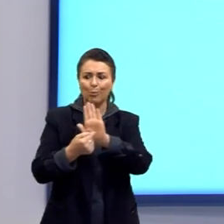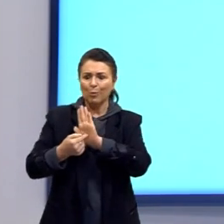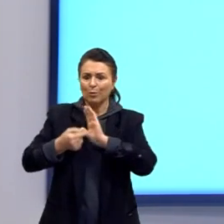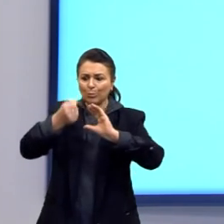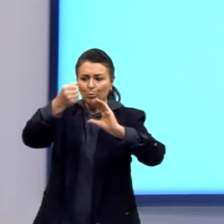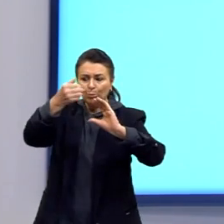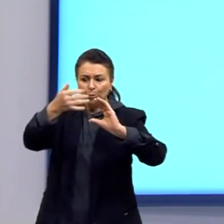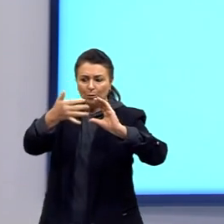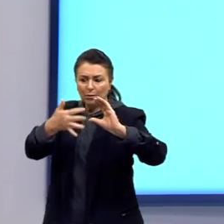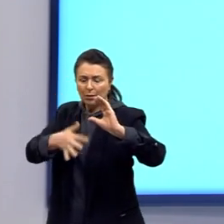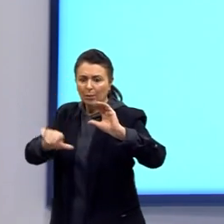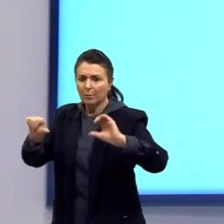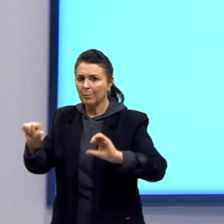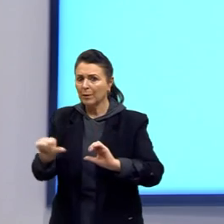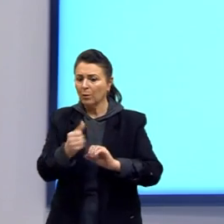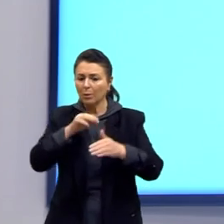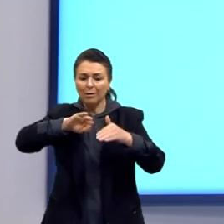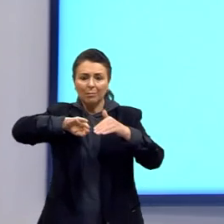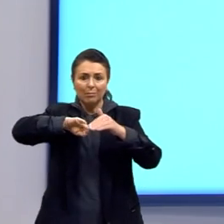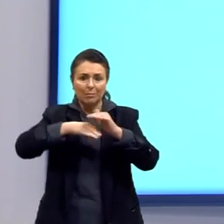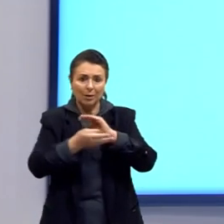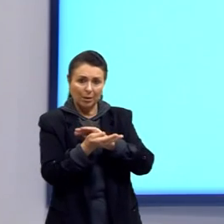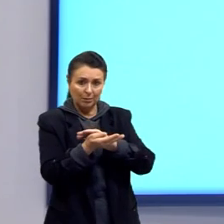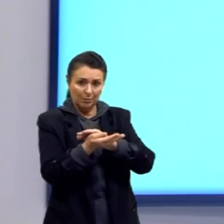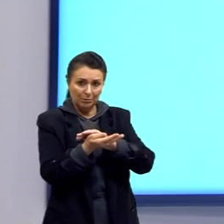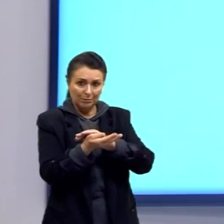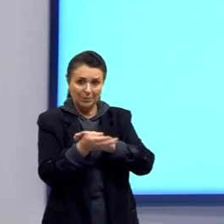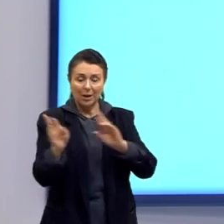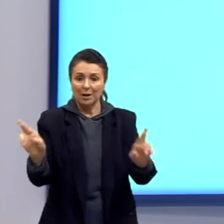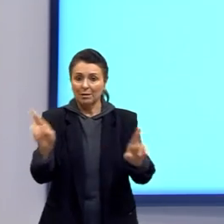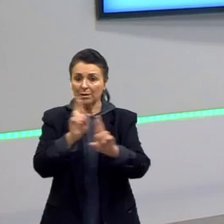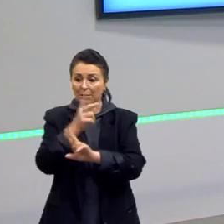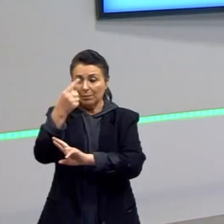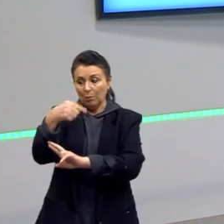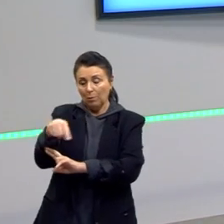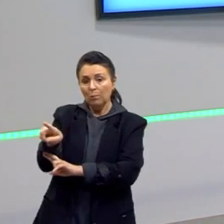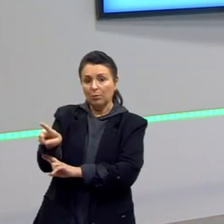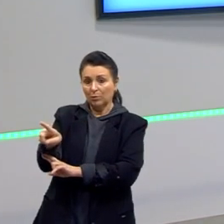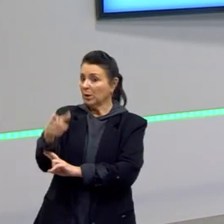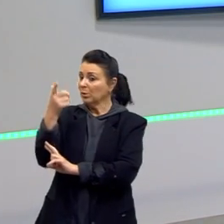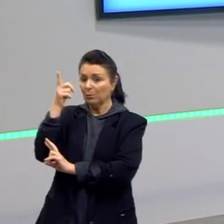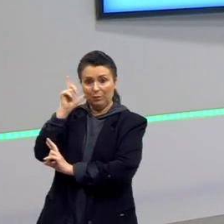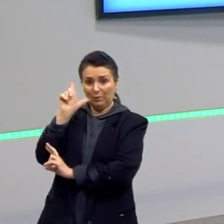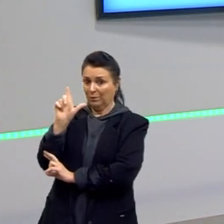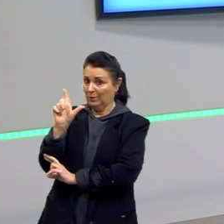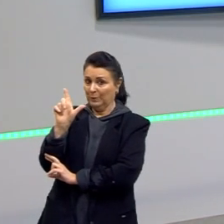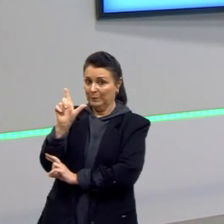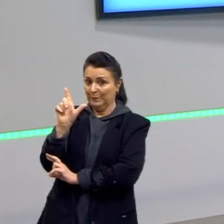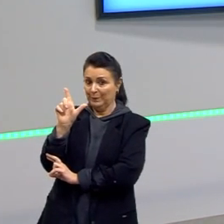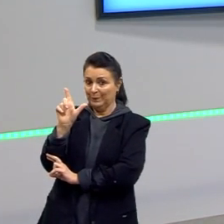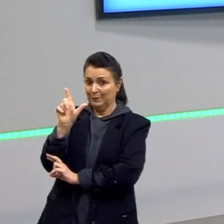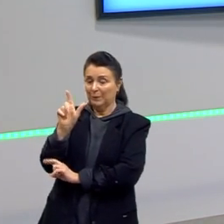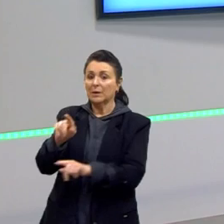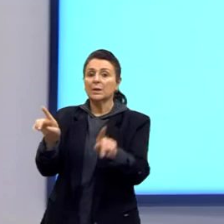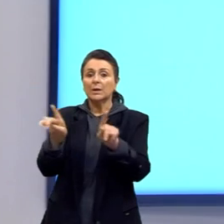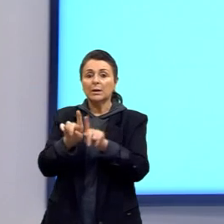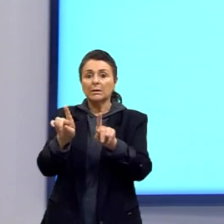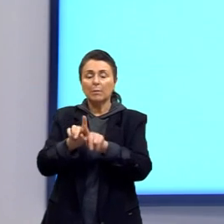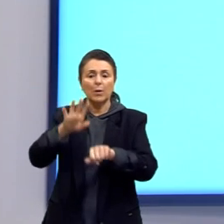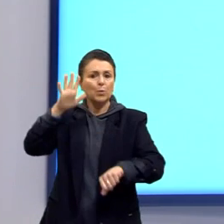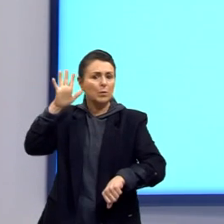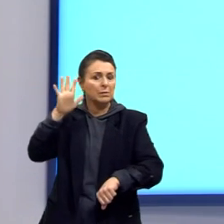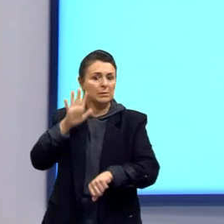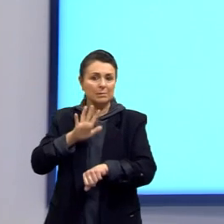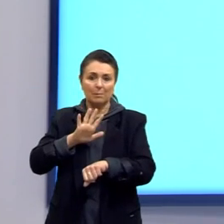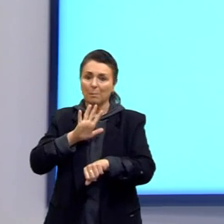conferem uma melhor adaptação em relação ao outro. E também, os mais